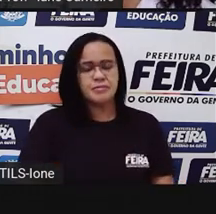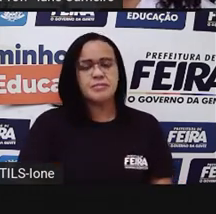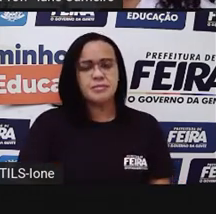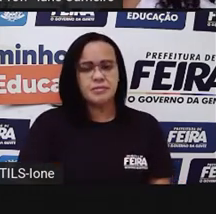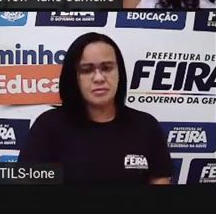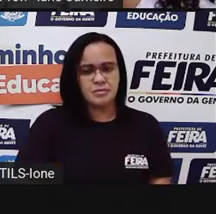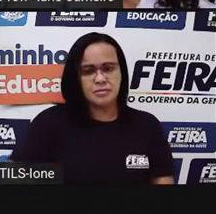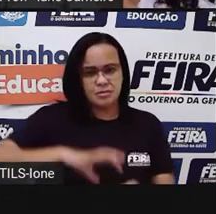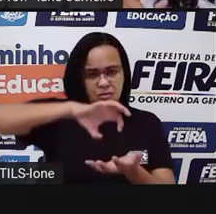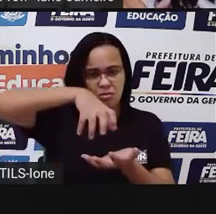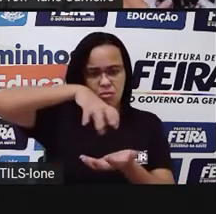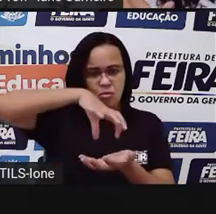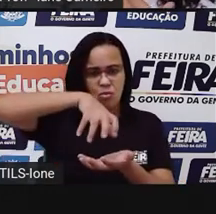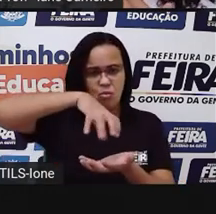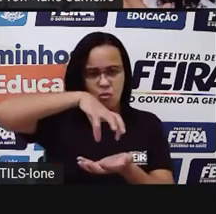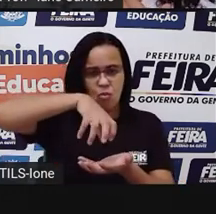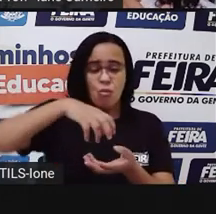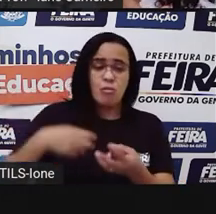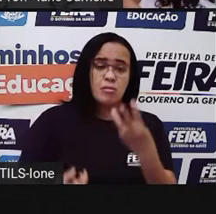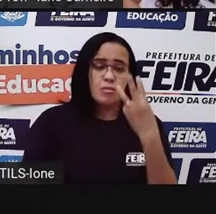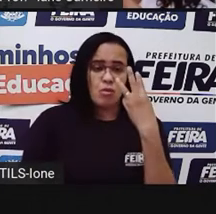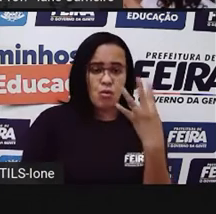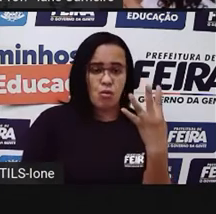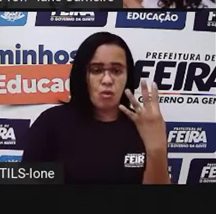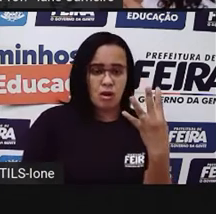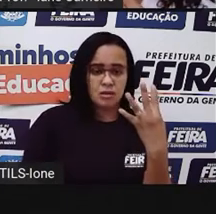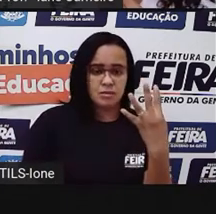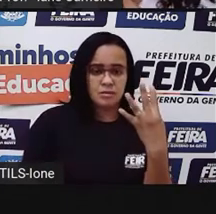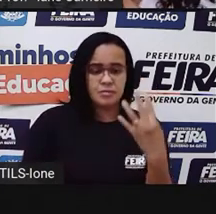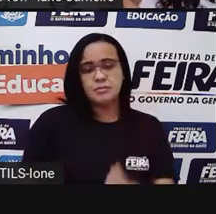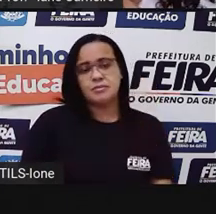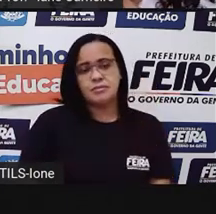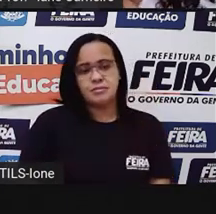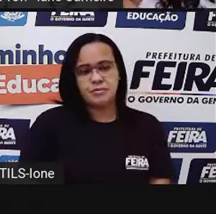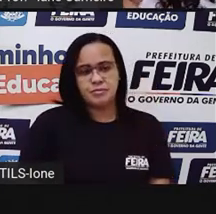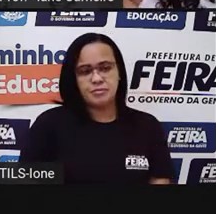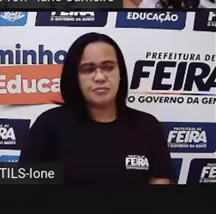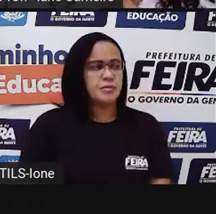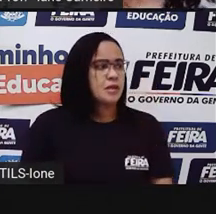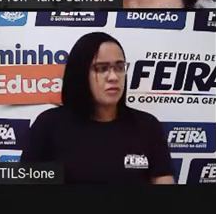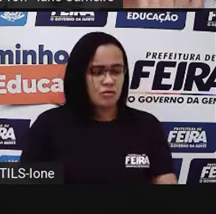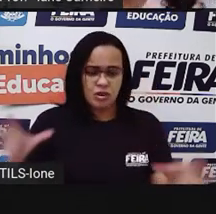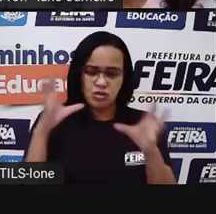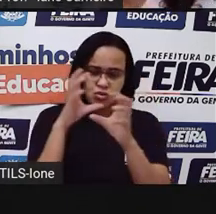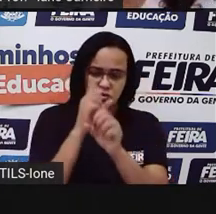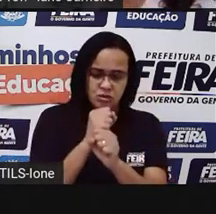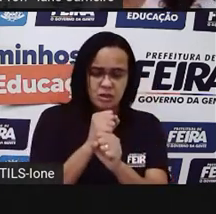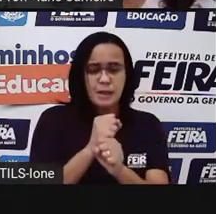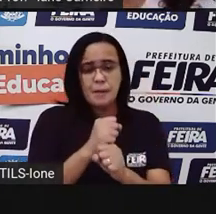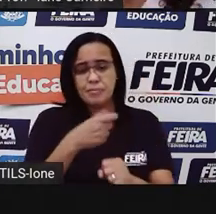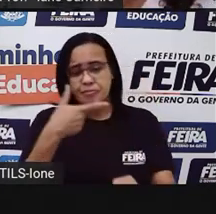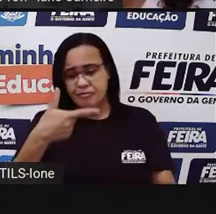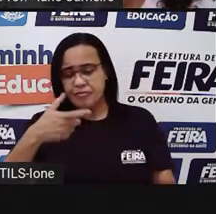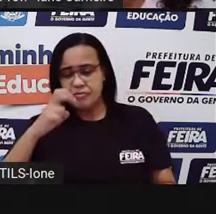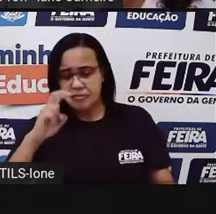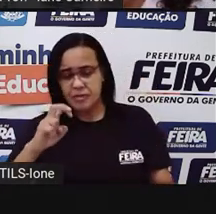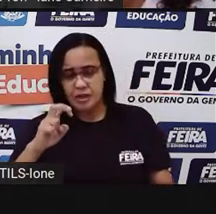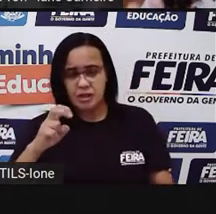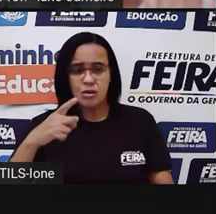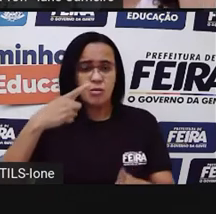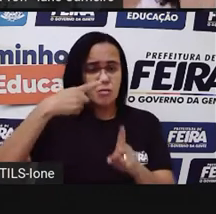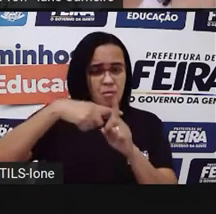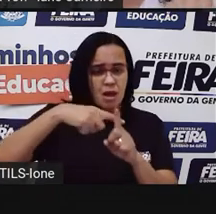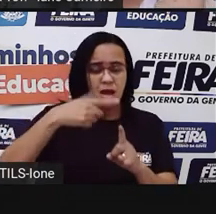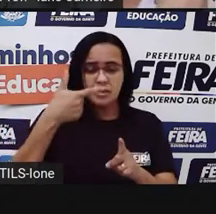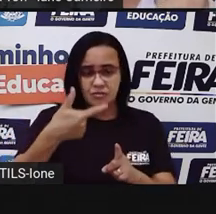pote número 4? Vamos lá. Então, gente vai juntar duas moedas de 25. A gente já sabe quanto é, né? A já acabou de fazer.